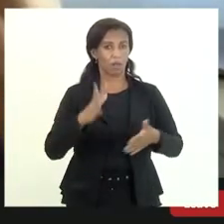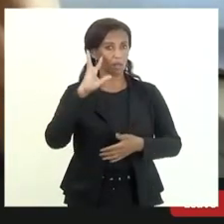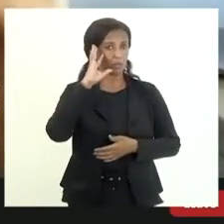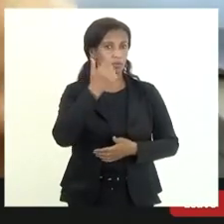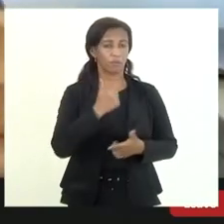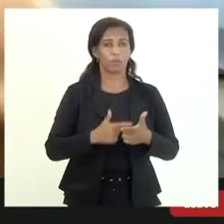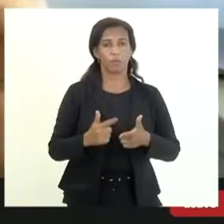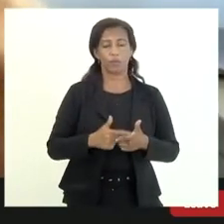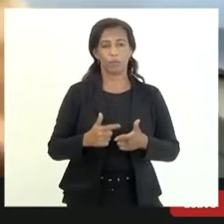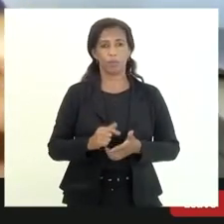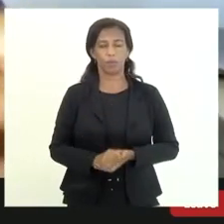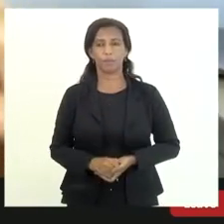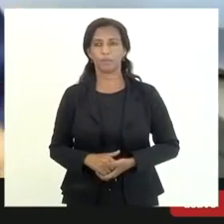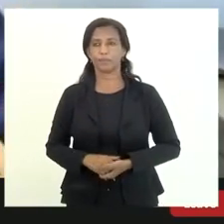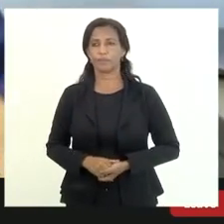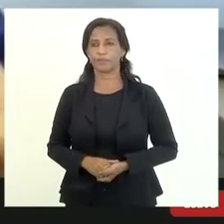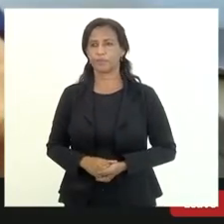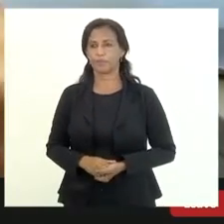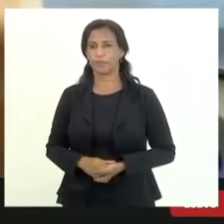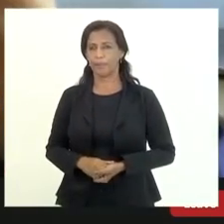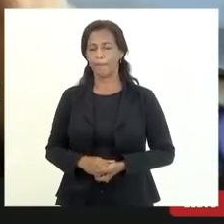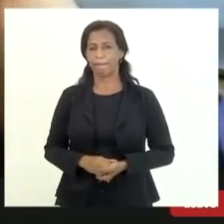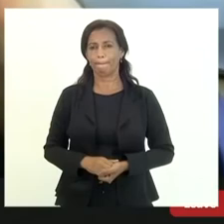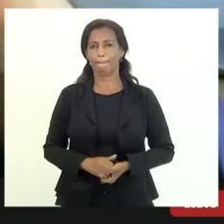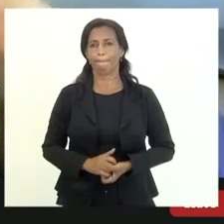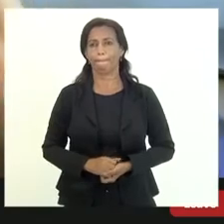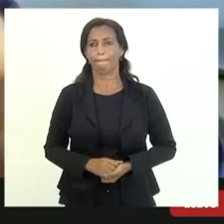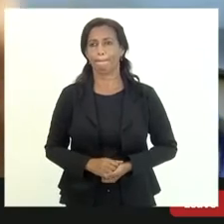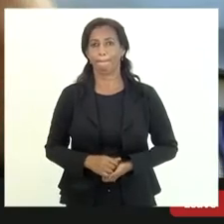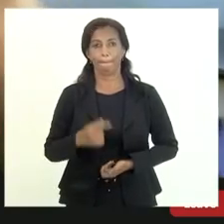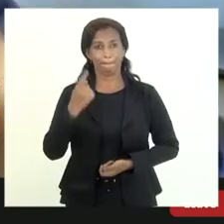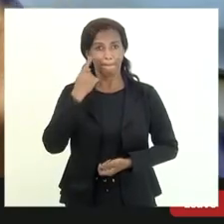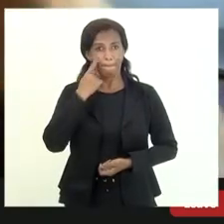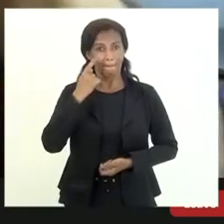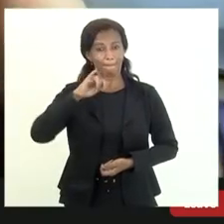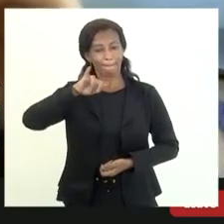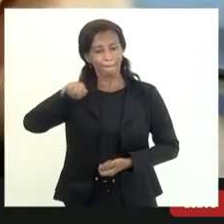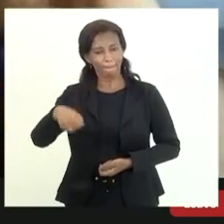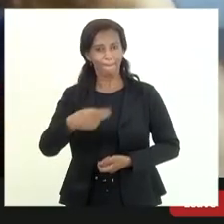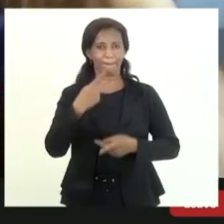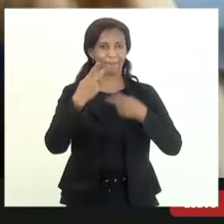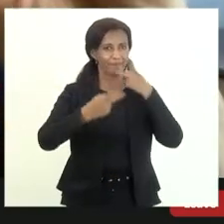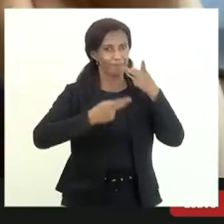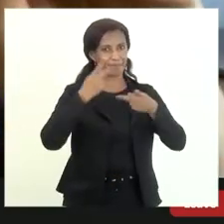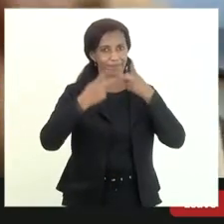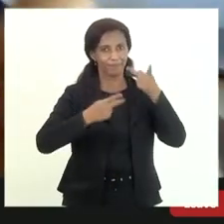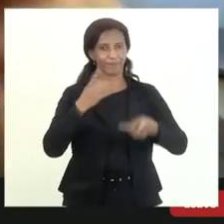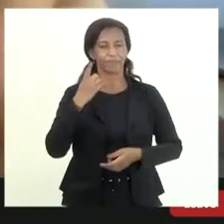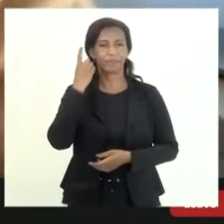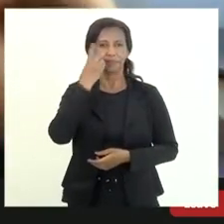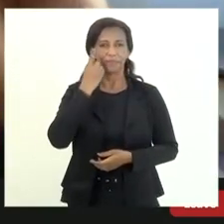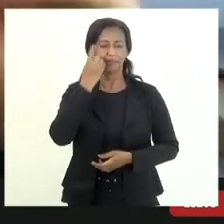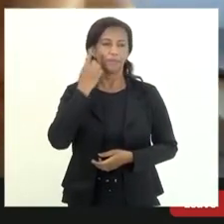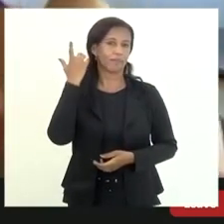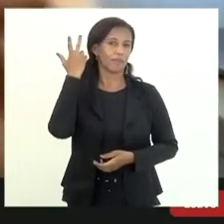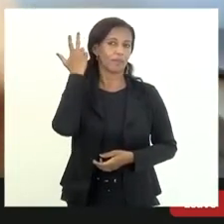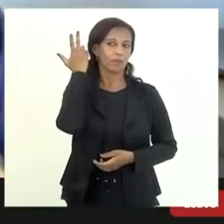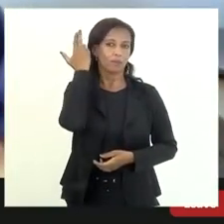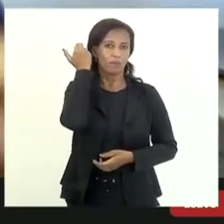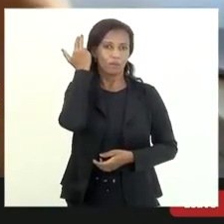colocar essa em relação a oportuna fala do deputado Eleão Marcoelho